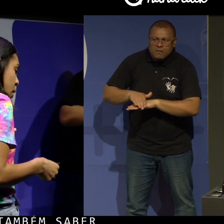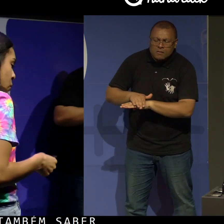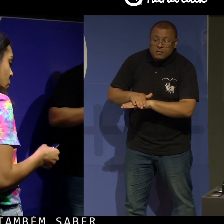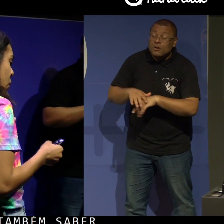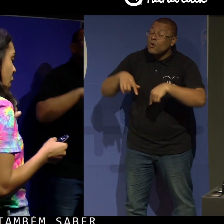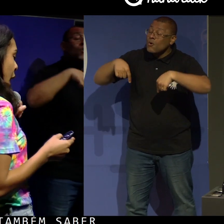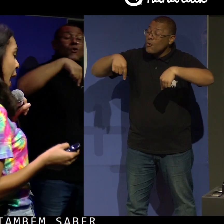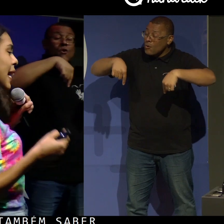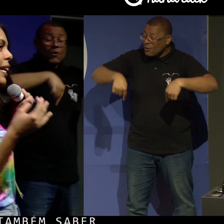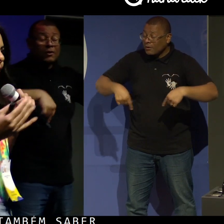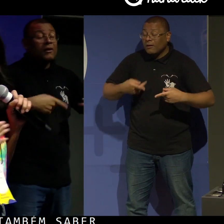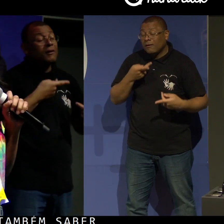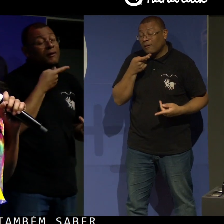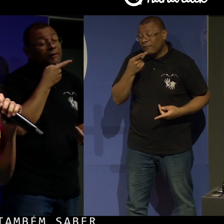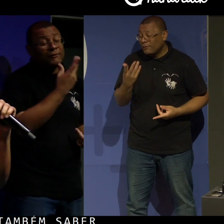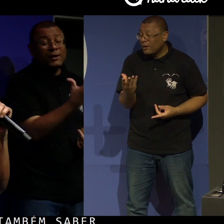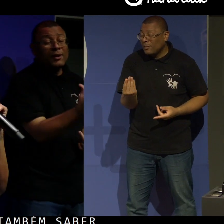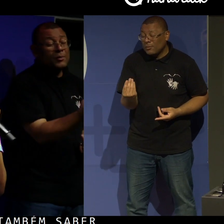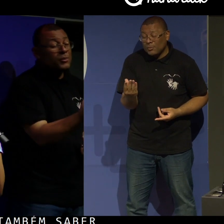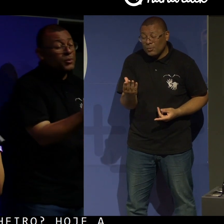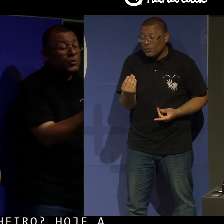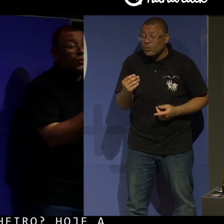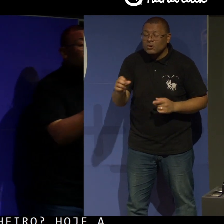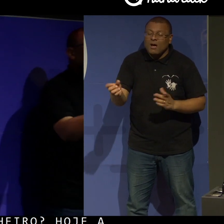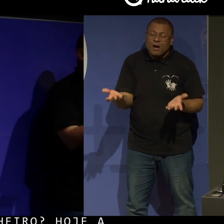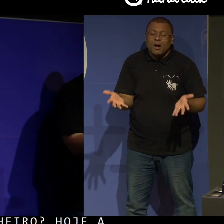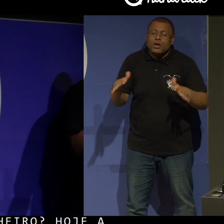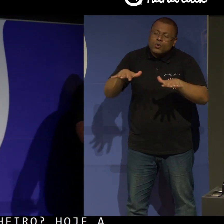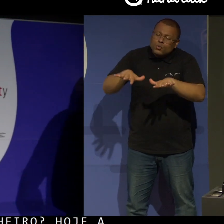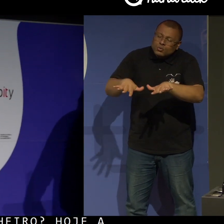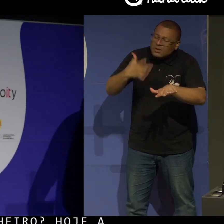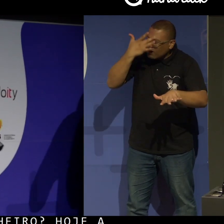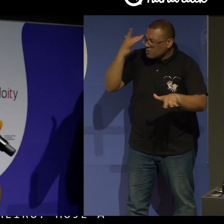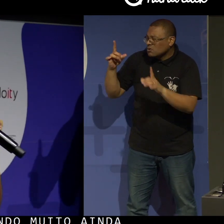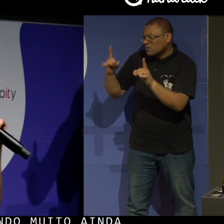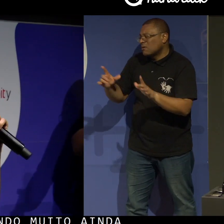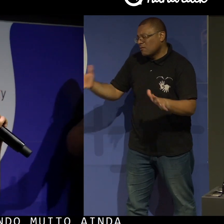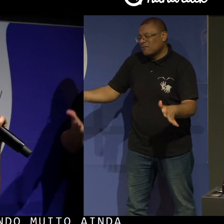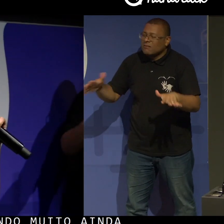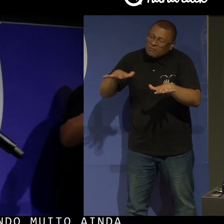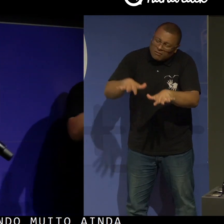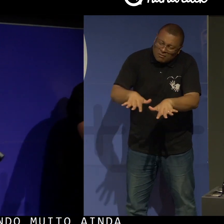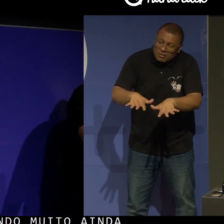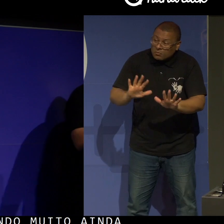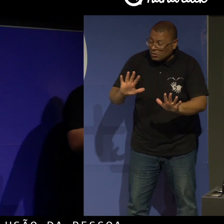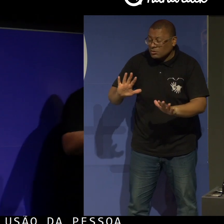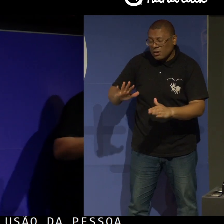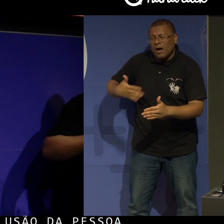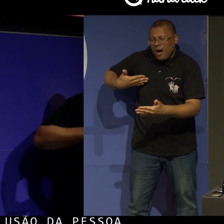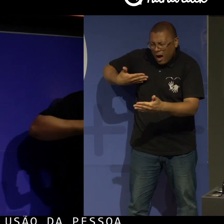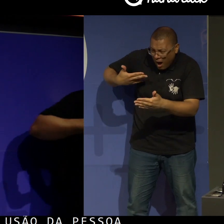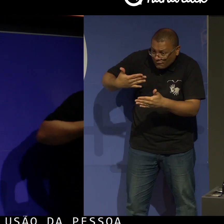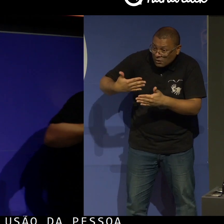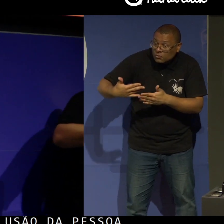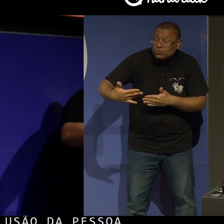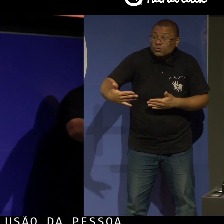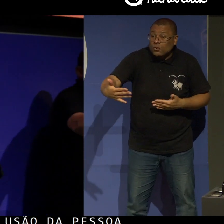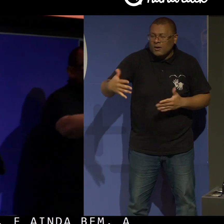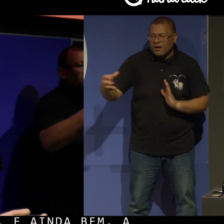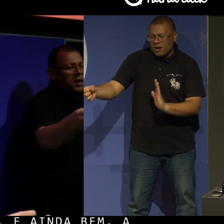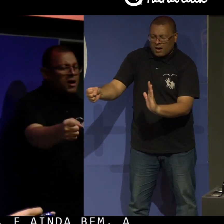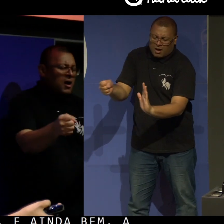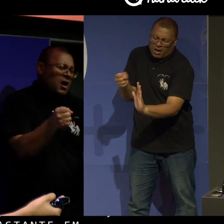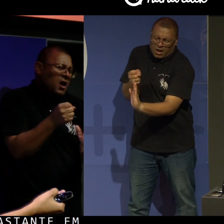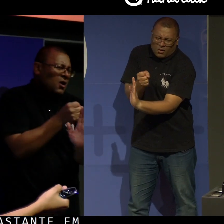muito ainda da causa da inclusão da pessoa com deficiência, ainda bem que a gente avançou bastante em relação a isso, e a cota,